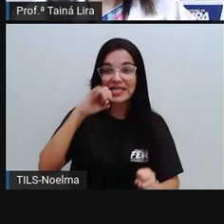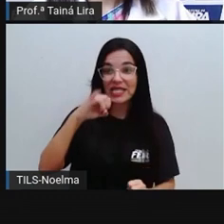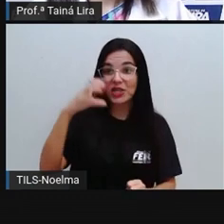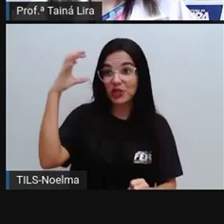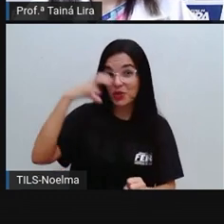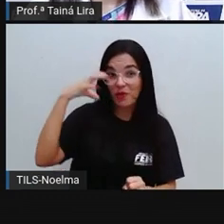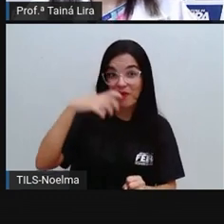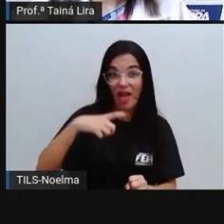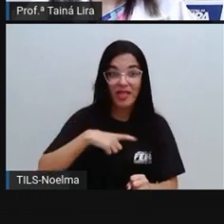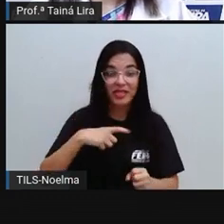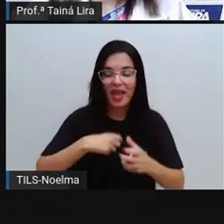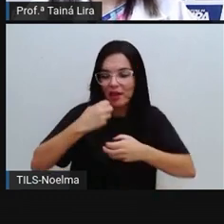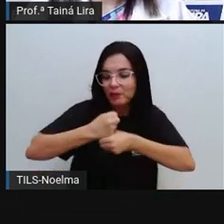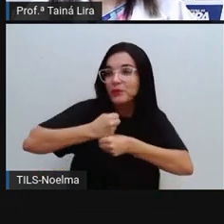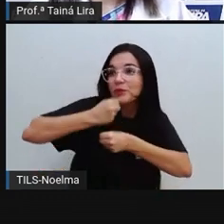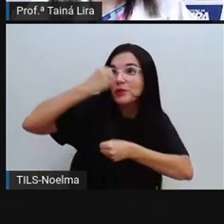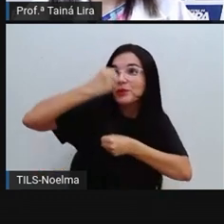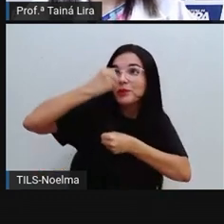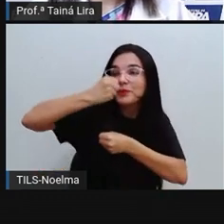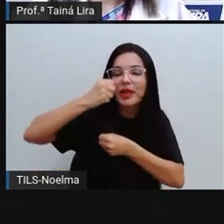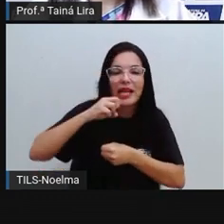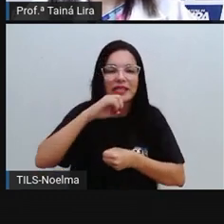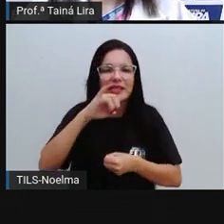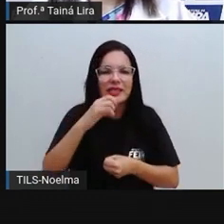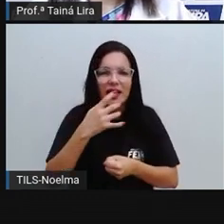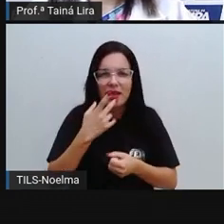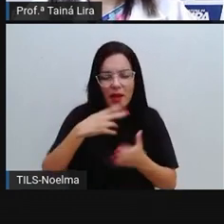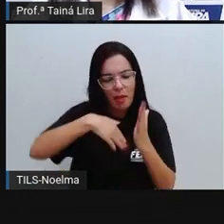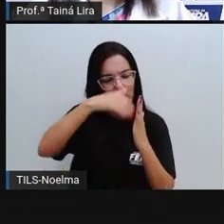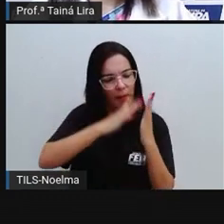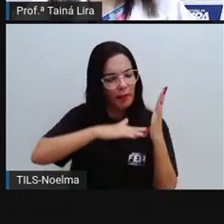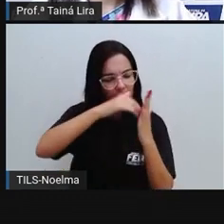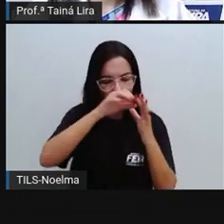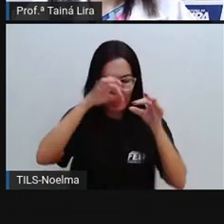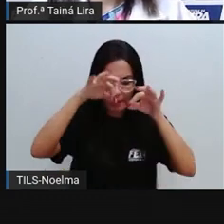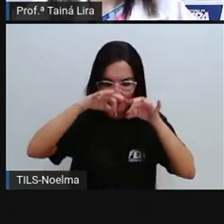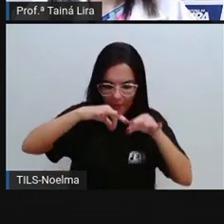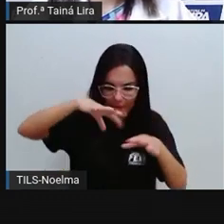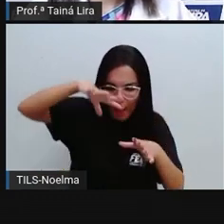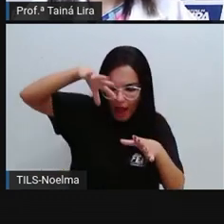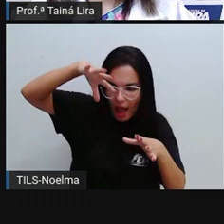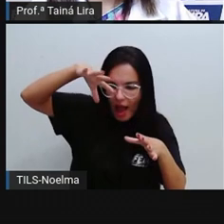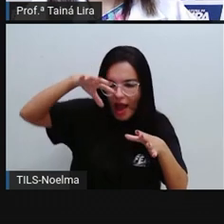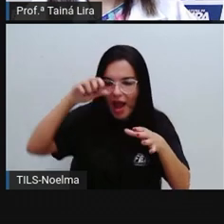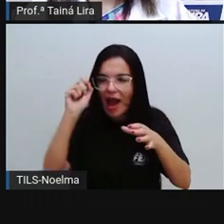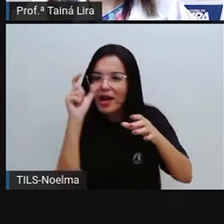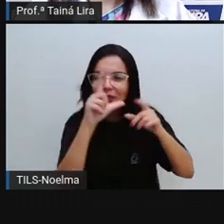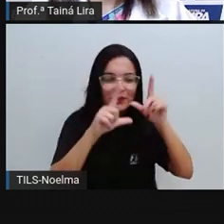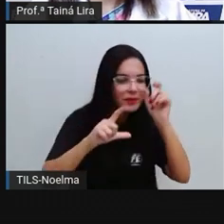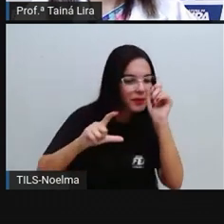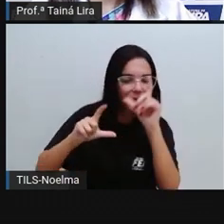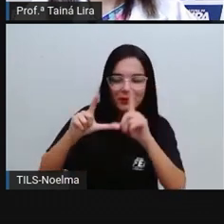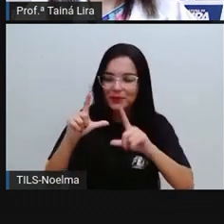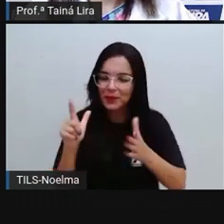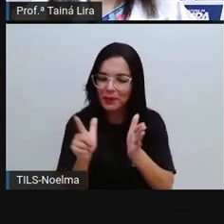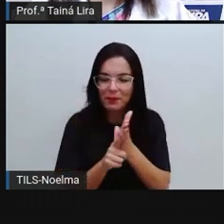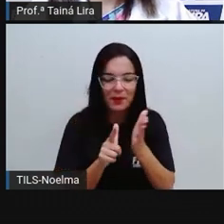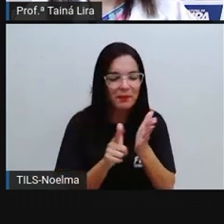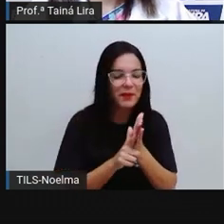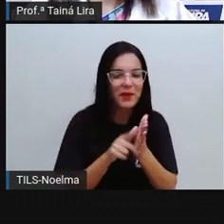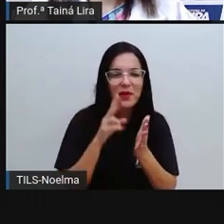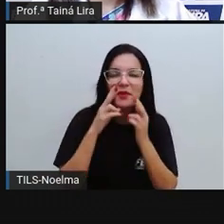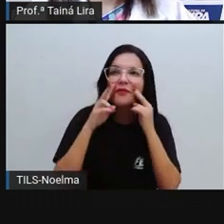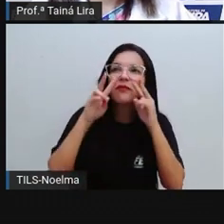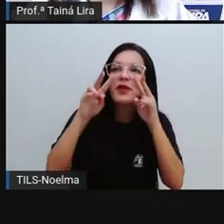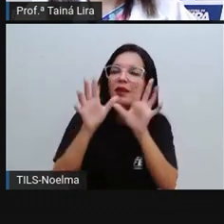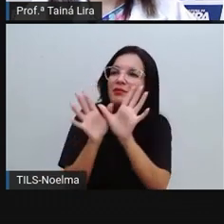-chuva. Se um pinguinho de tinta cai num pedacinho azul do papel, num instante imagino uma linda gaivota